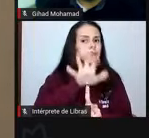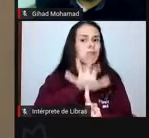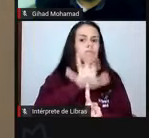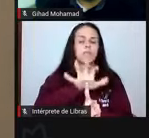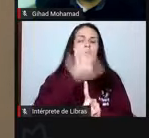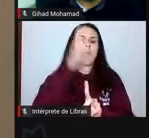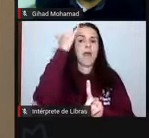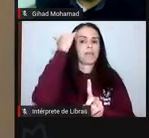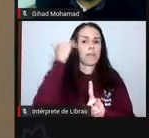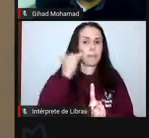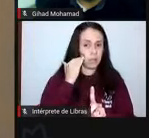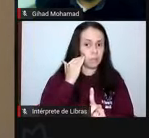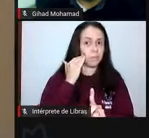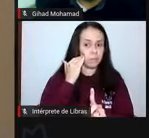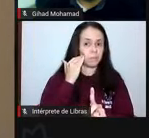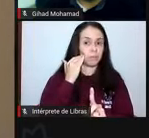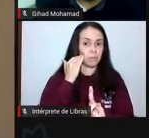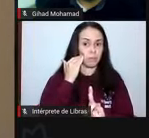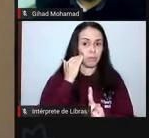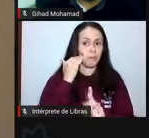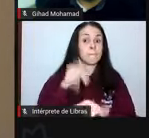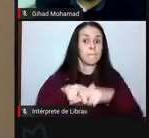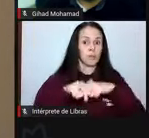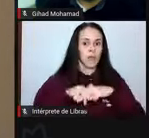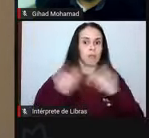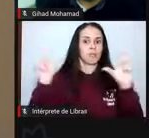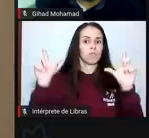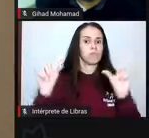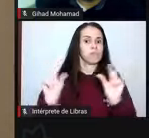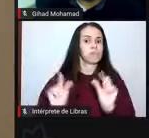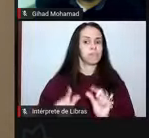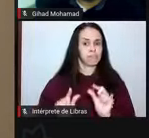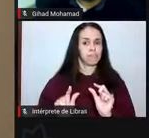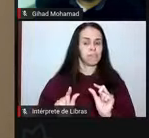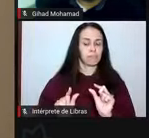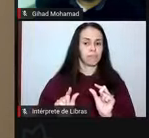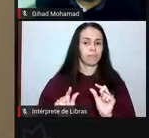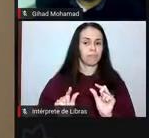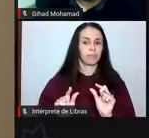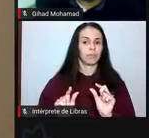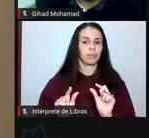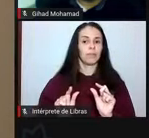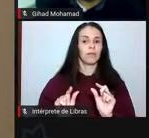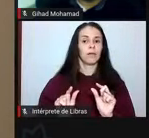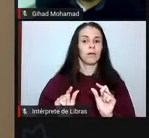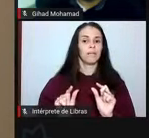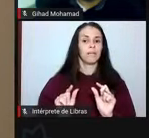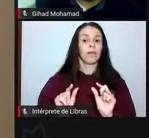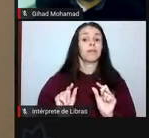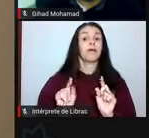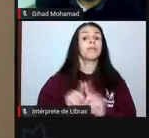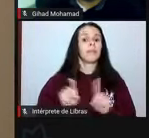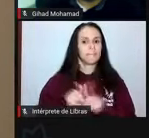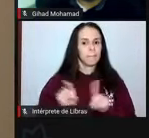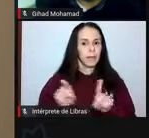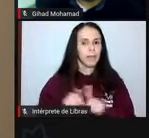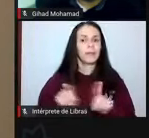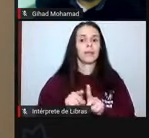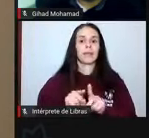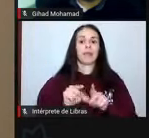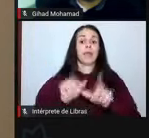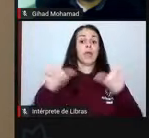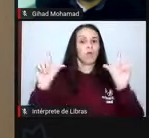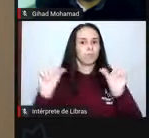no processo de educação, na formação, na possível redução do emprego,